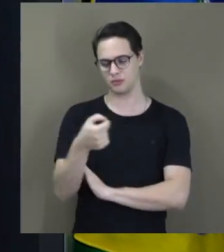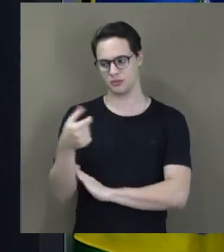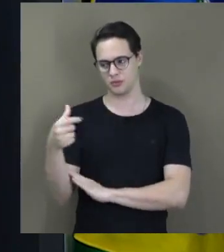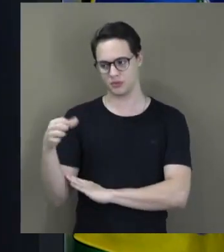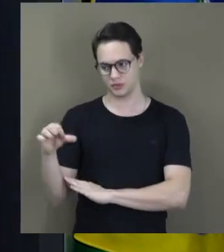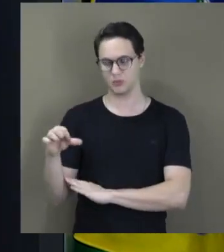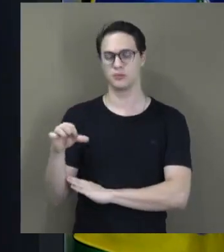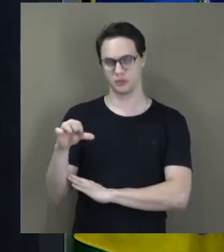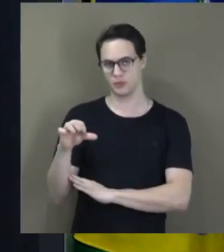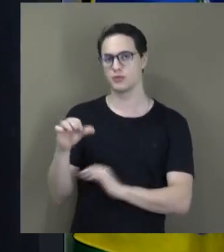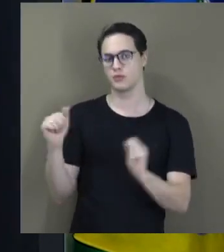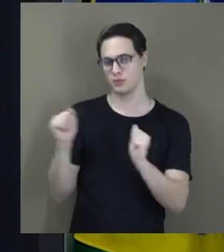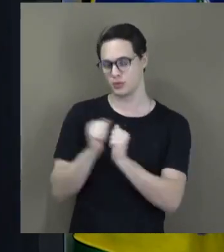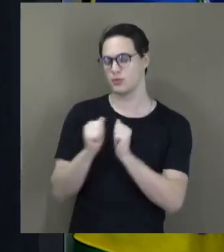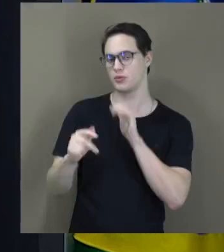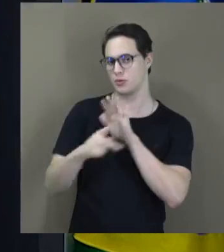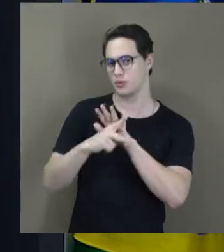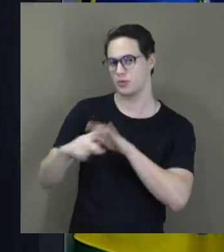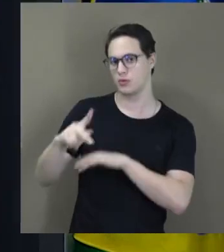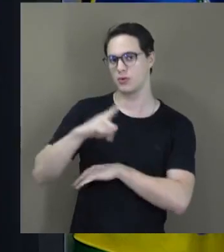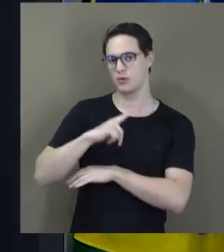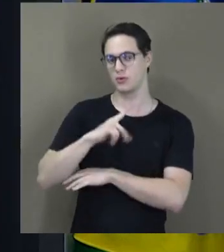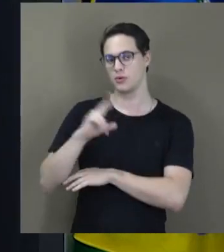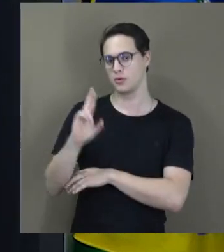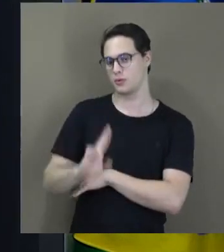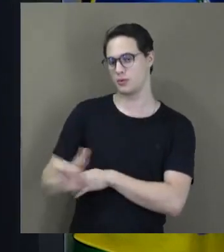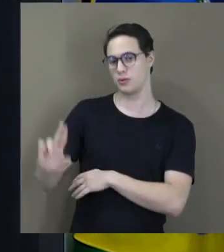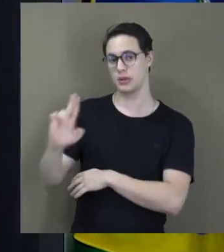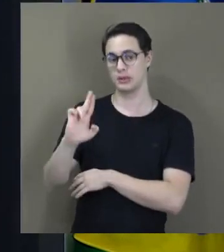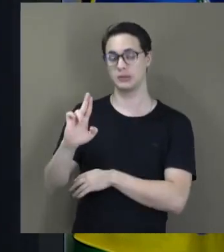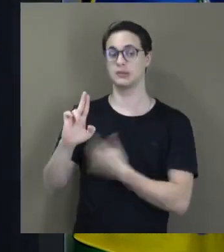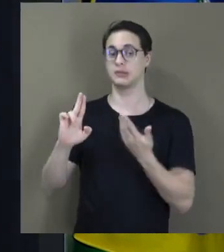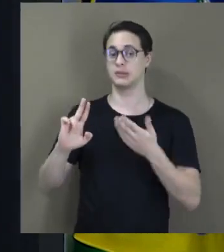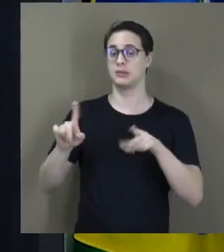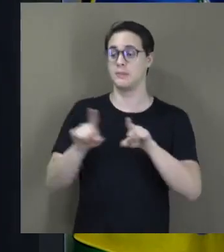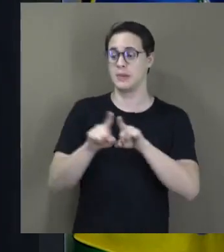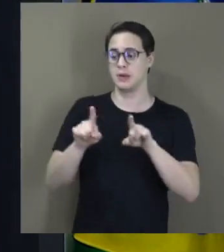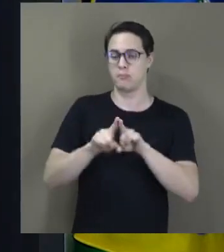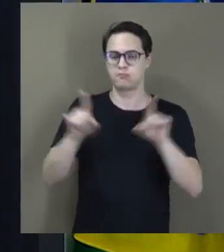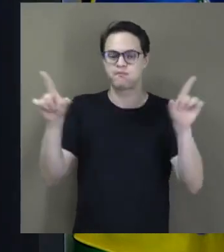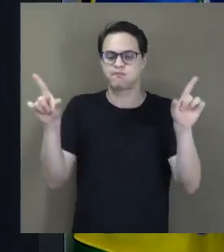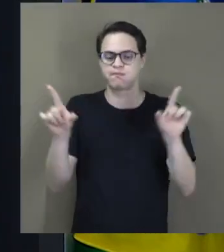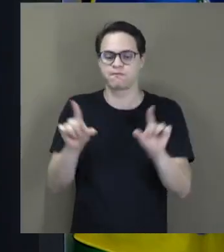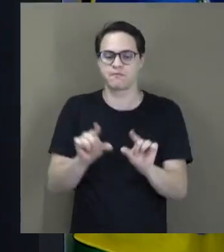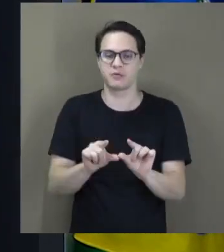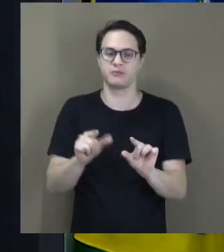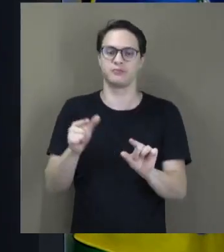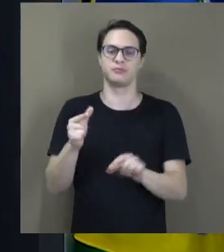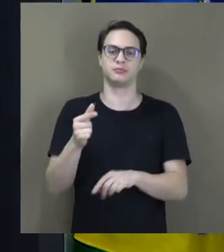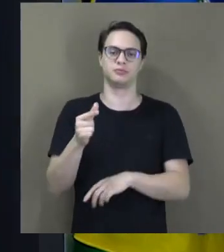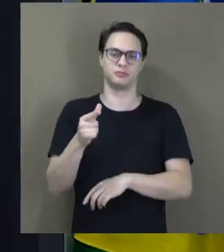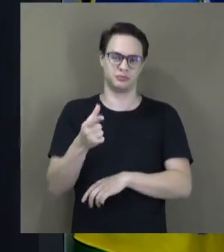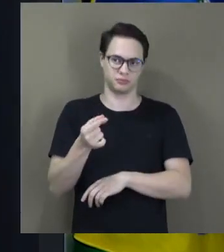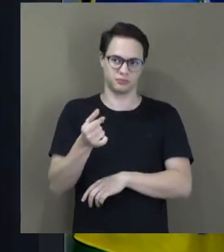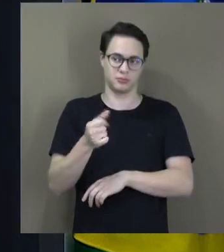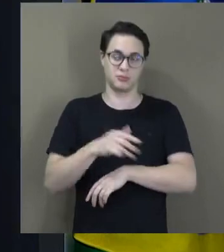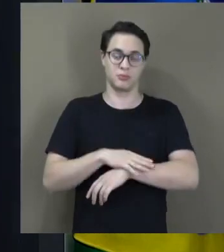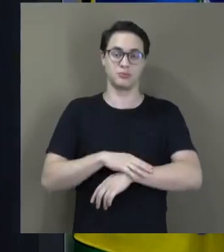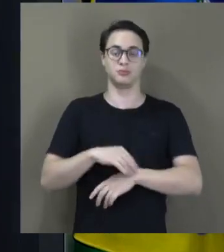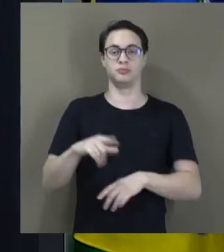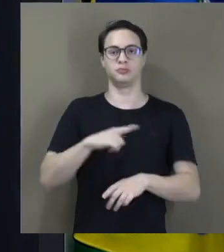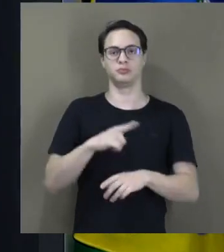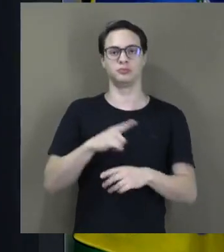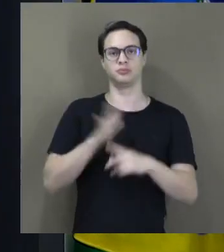o aumento da oferta de gás nacional e, consequentemente, a redução do seu preço, é uma demonstração